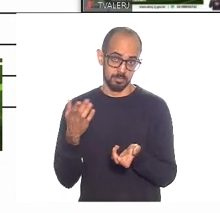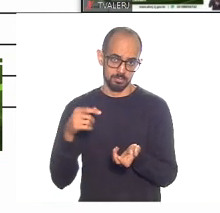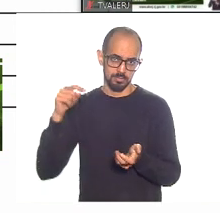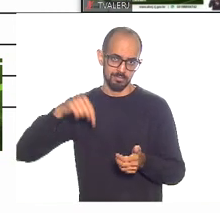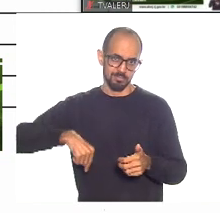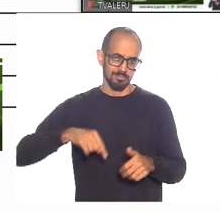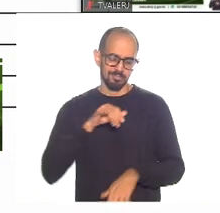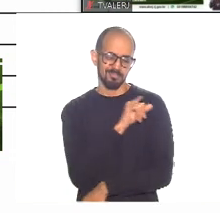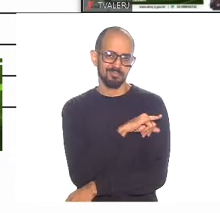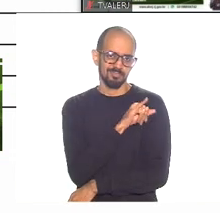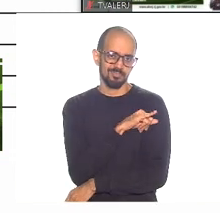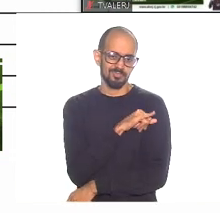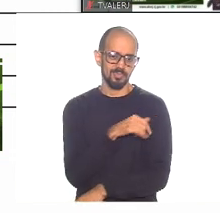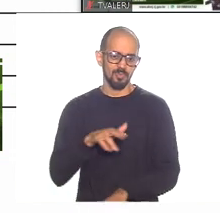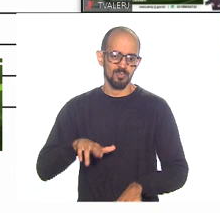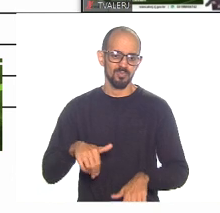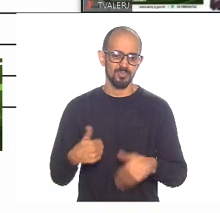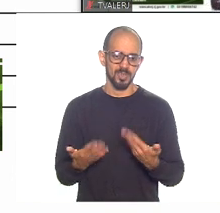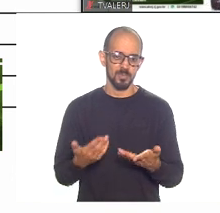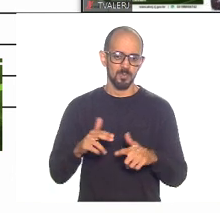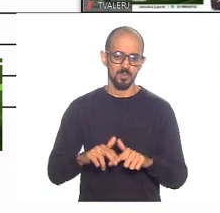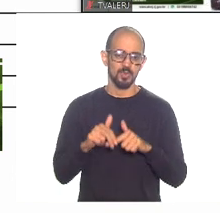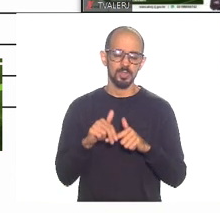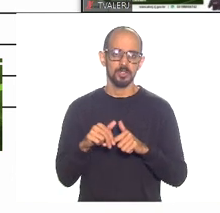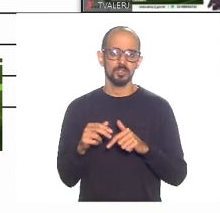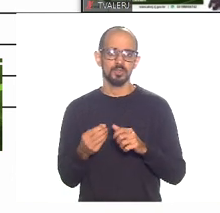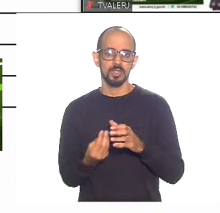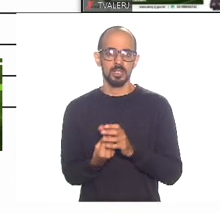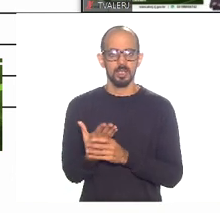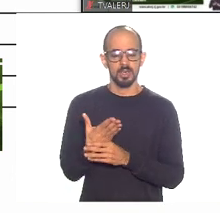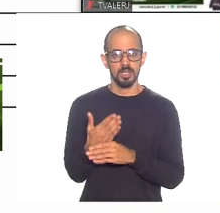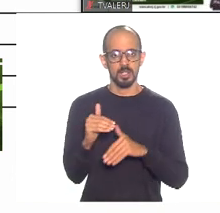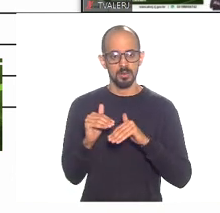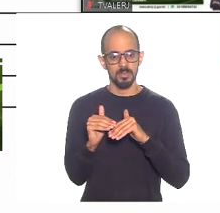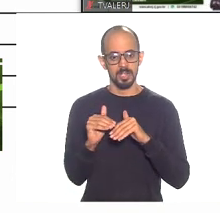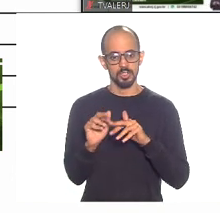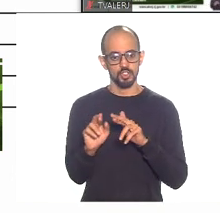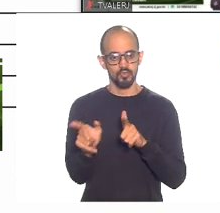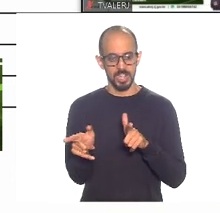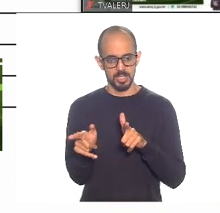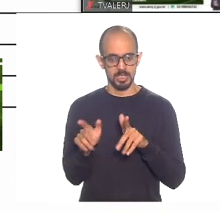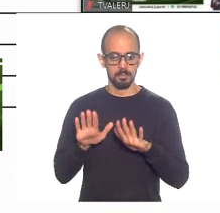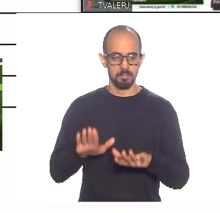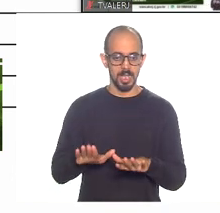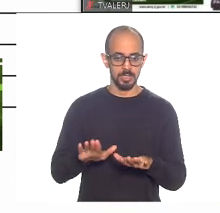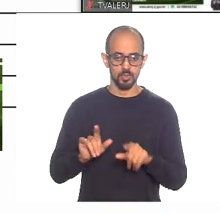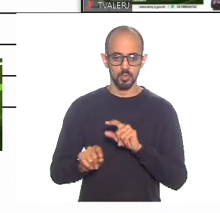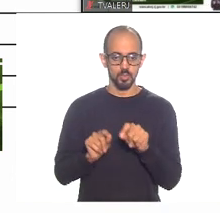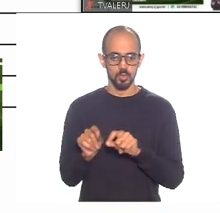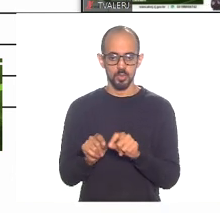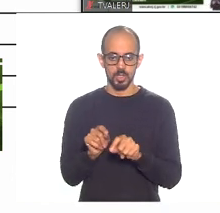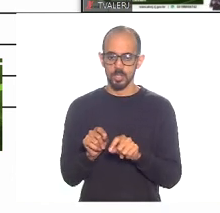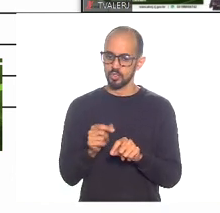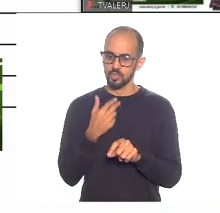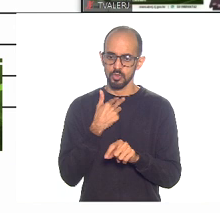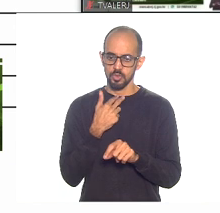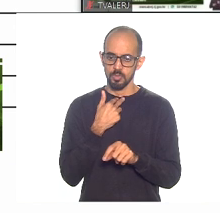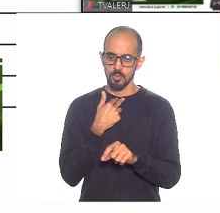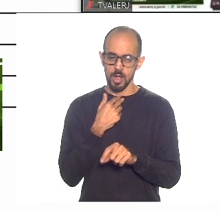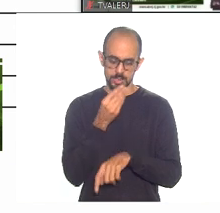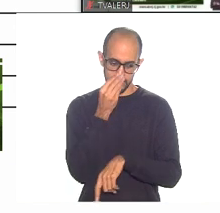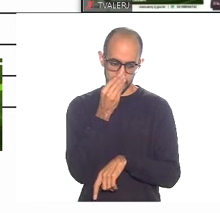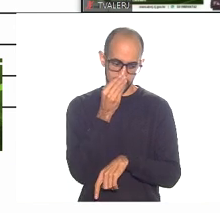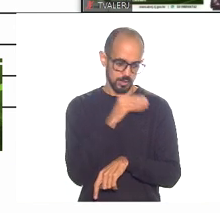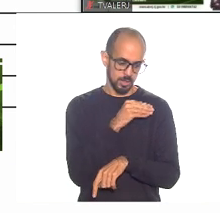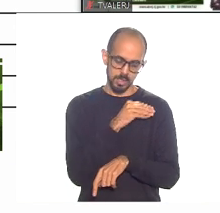Então, isso realmente gera alguma distorção e isso é uma boa observação. Mas, de qualquer jeito, a gente não pode ser tratado aí parecido com